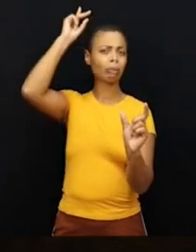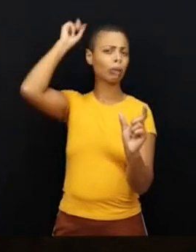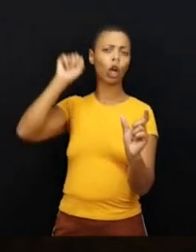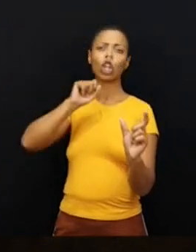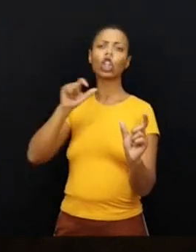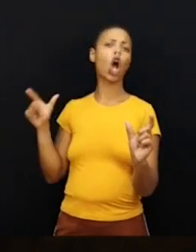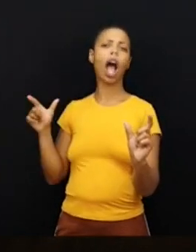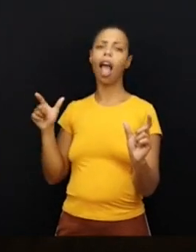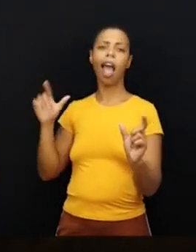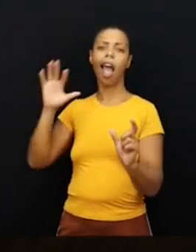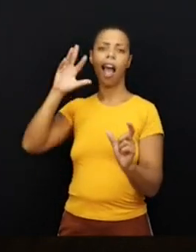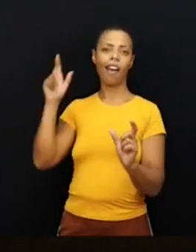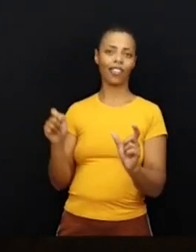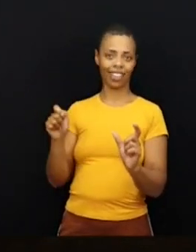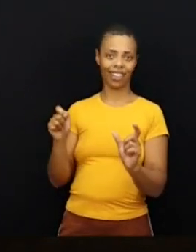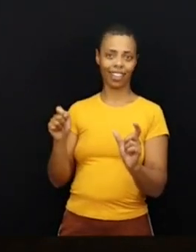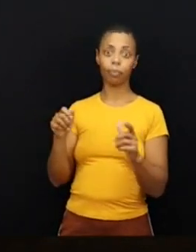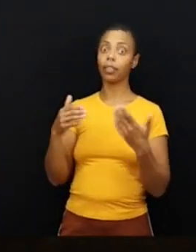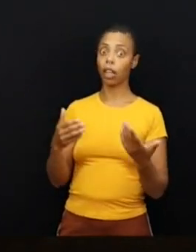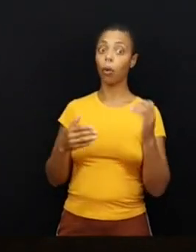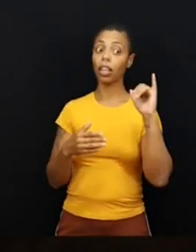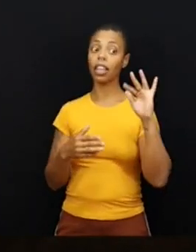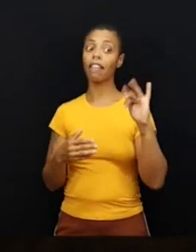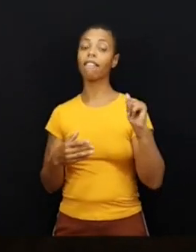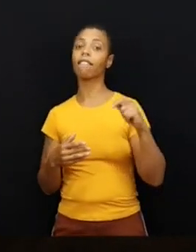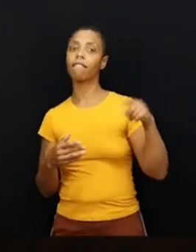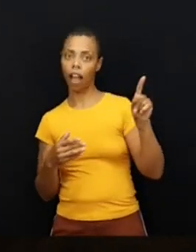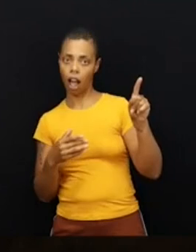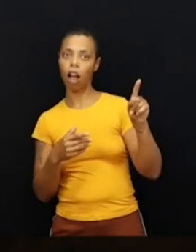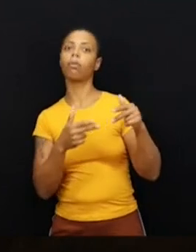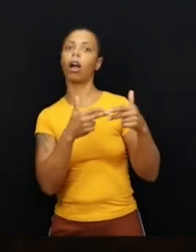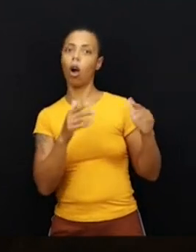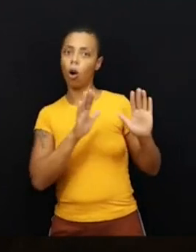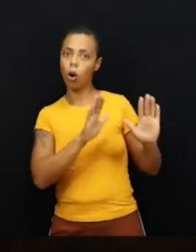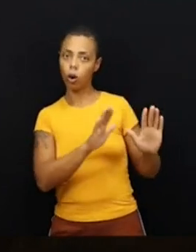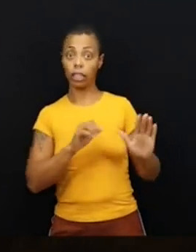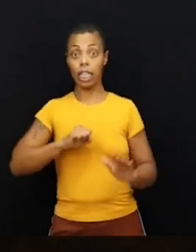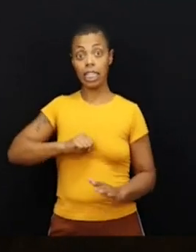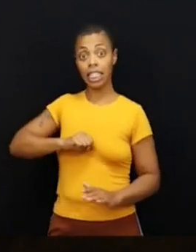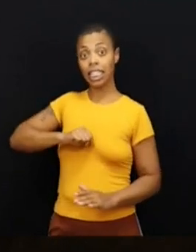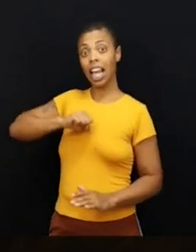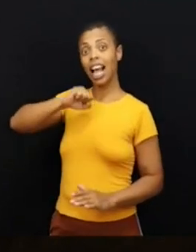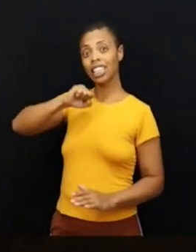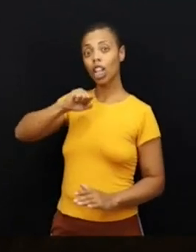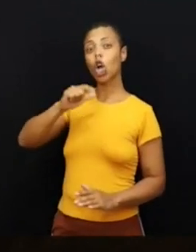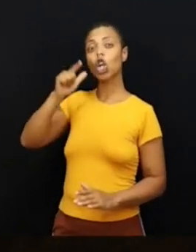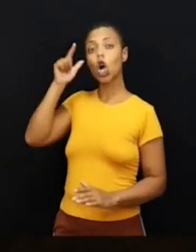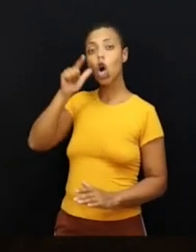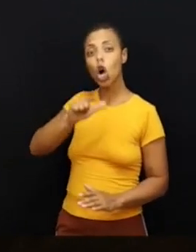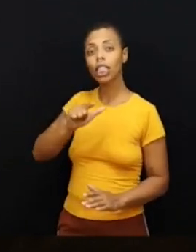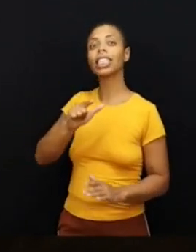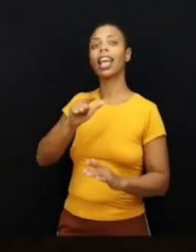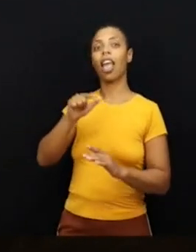Então, uma coisa Ifar. Outra coisa, um sacerdote conseguiu trazer novamente essa